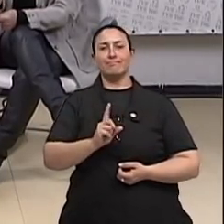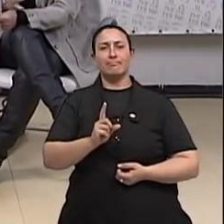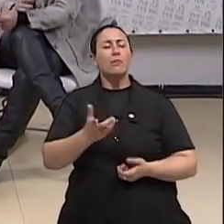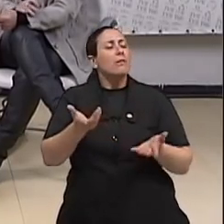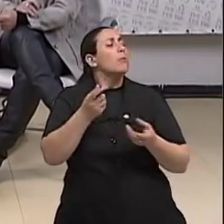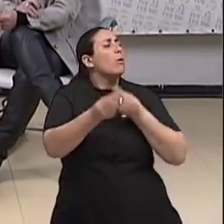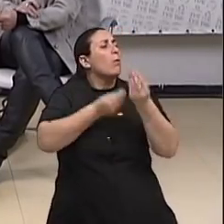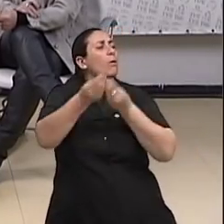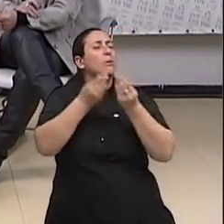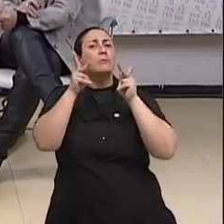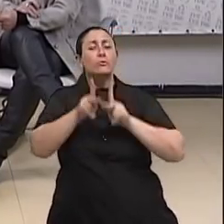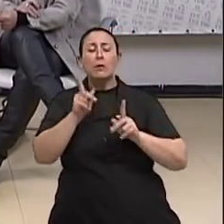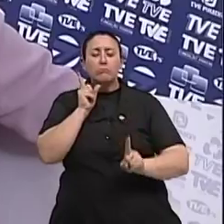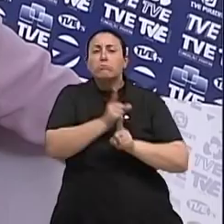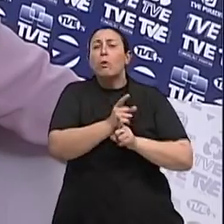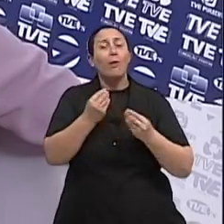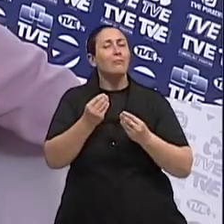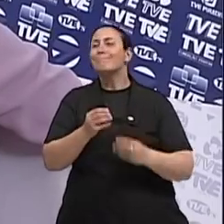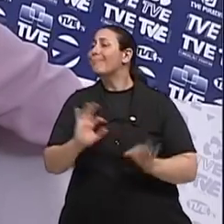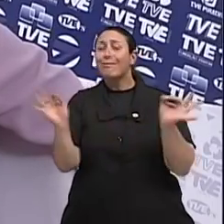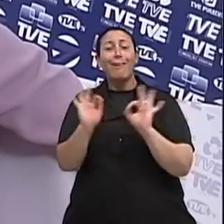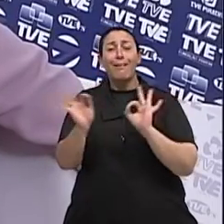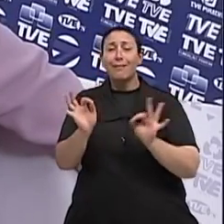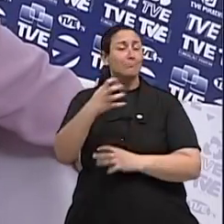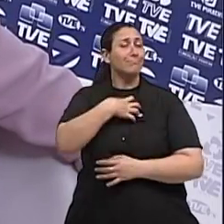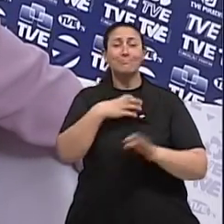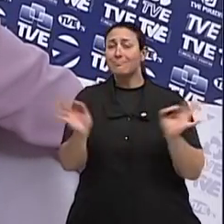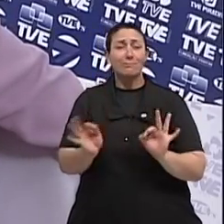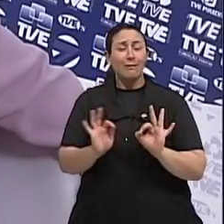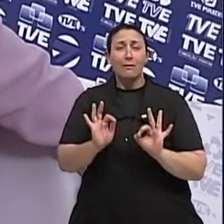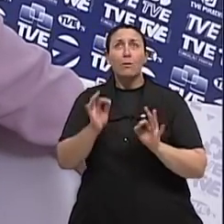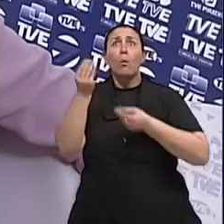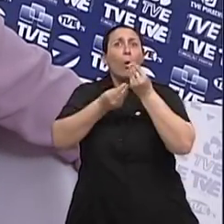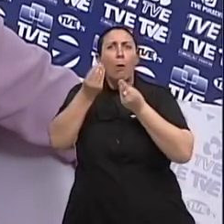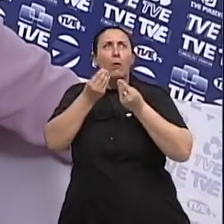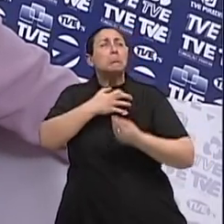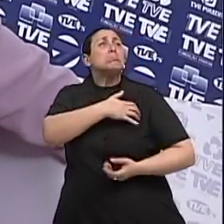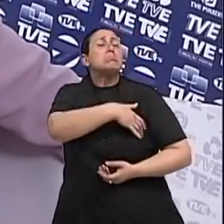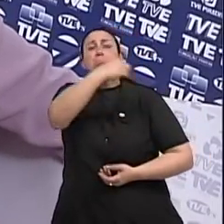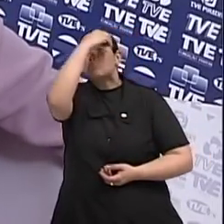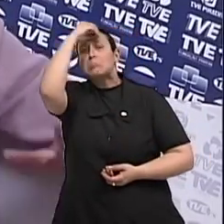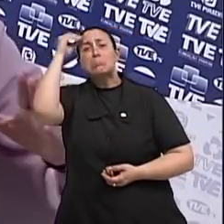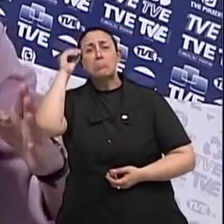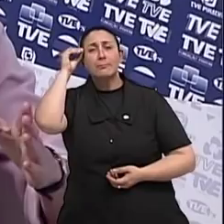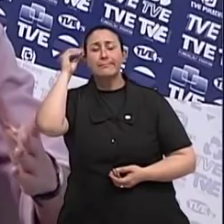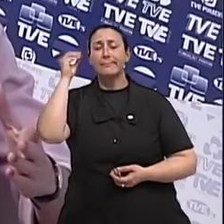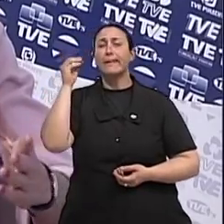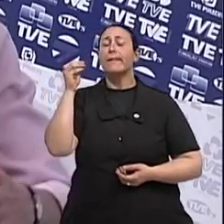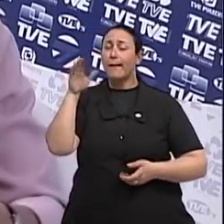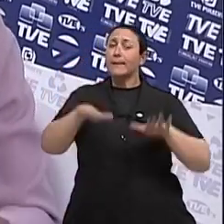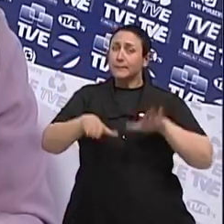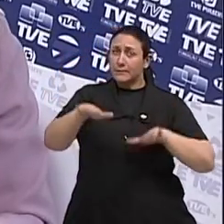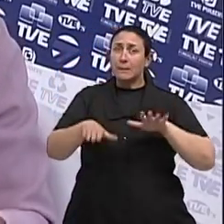sintoma disso para a pessoa detectar? Não sente nada. Então, assim, geralmente a paciente, às vezes,